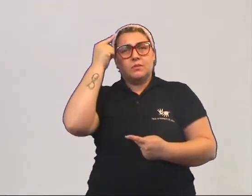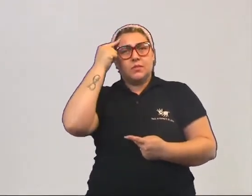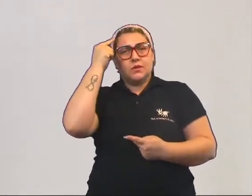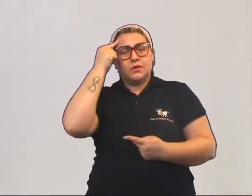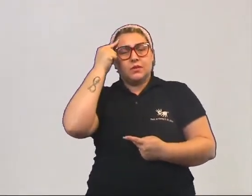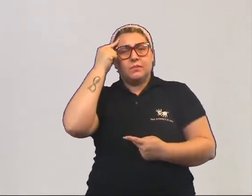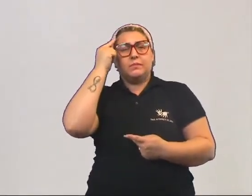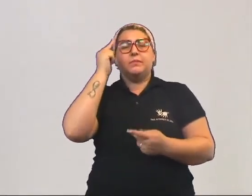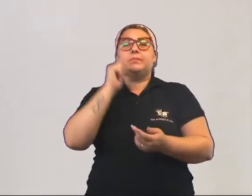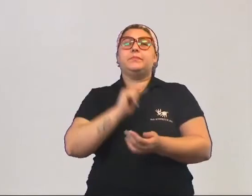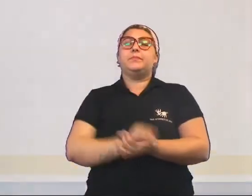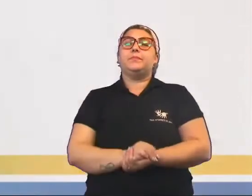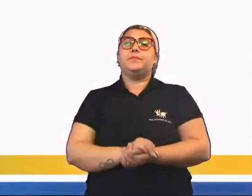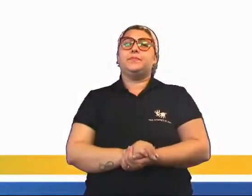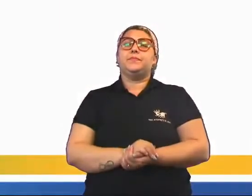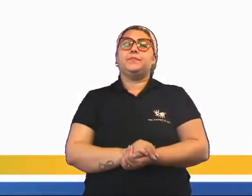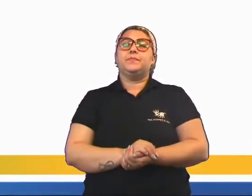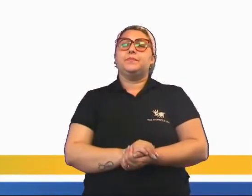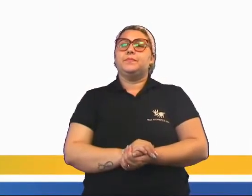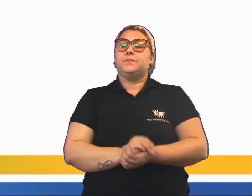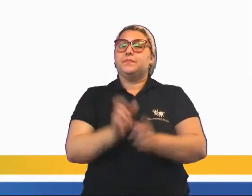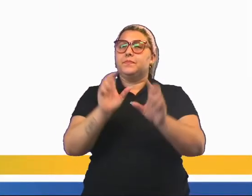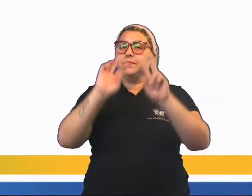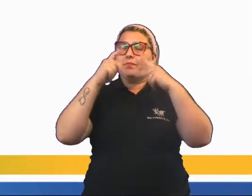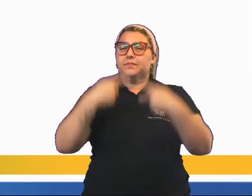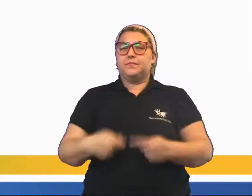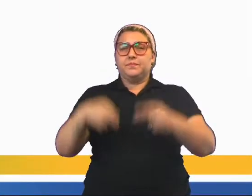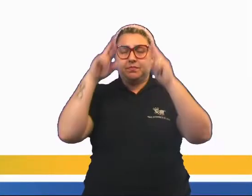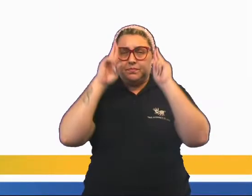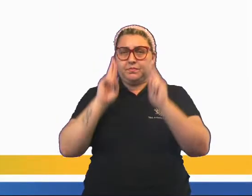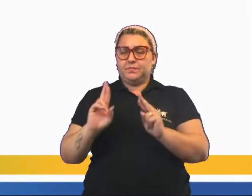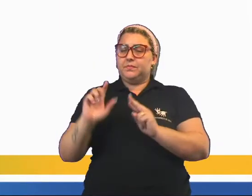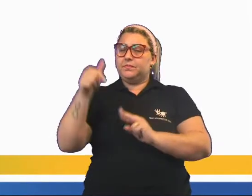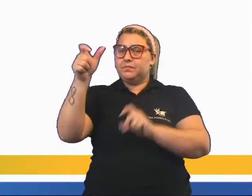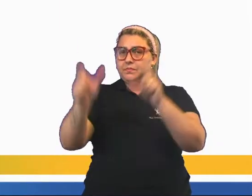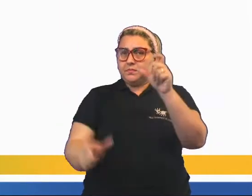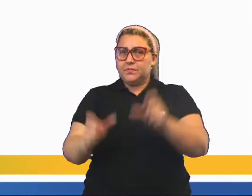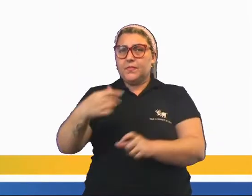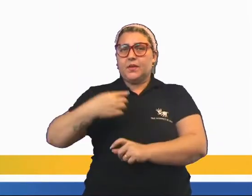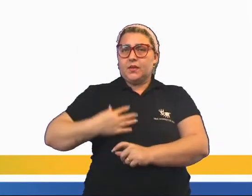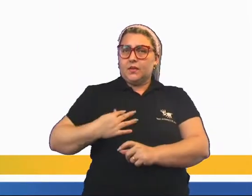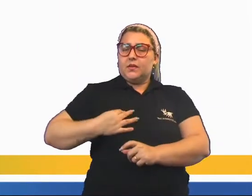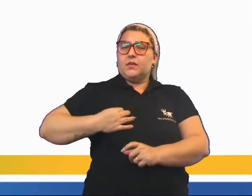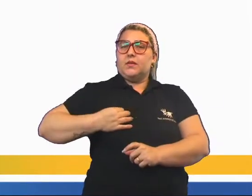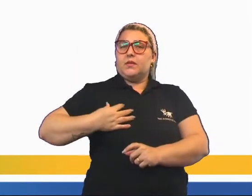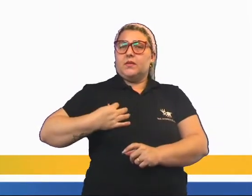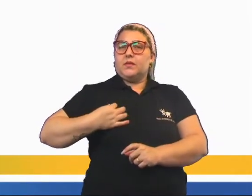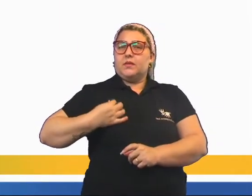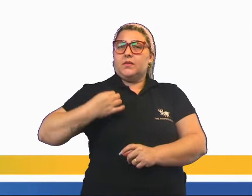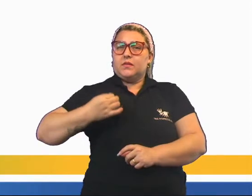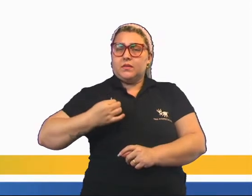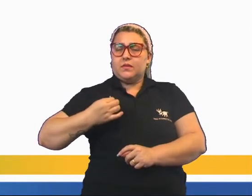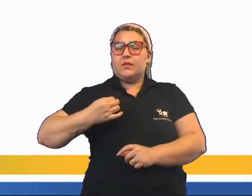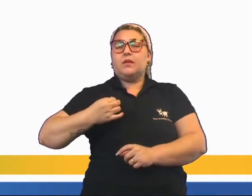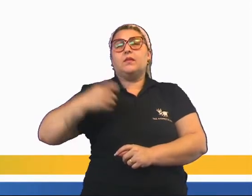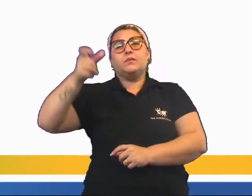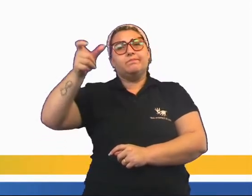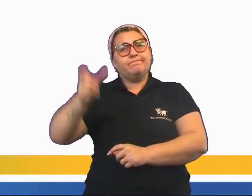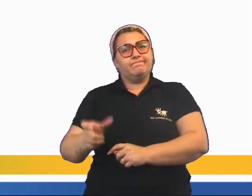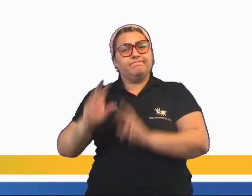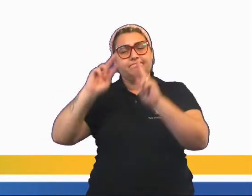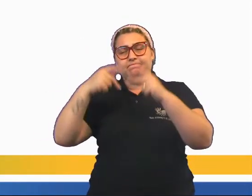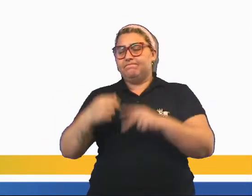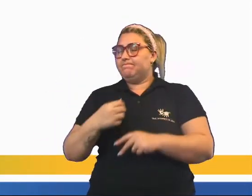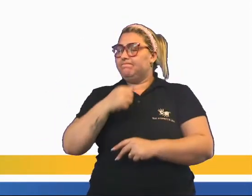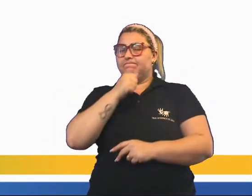Então, a humanização, o respeito ao outro e a solidariedade, são coisas que o ser humano não